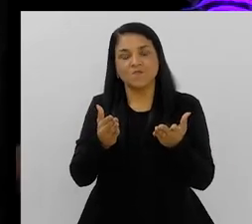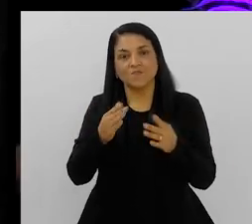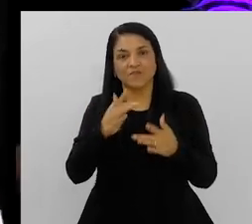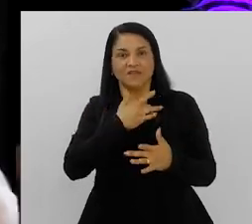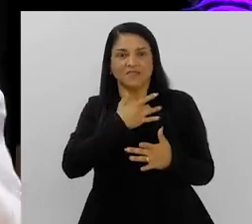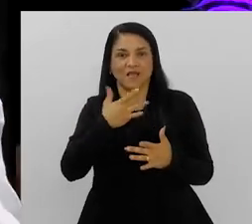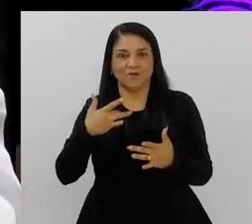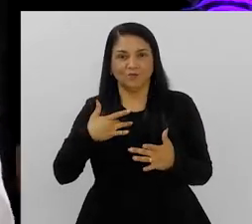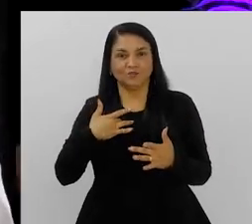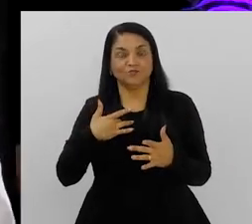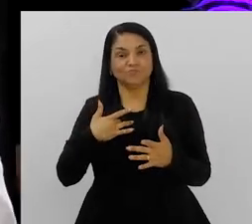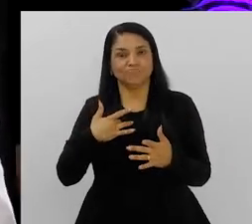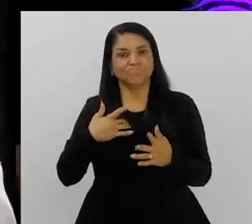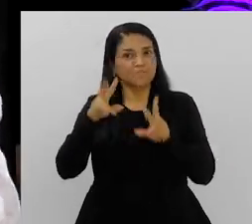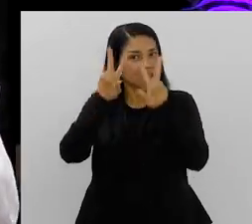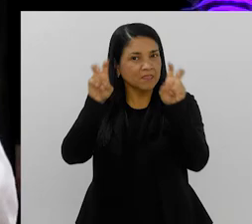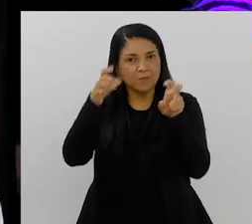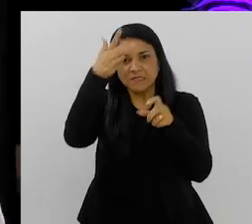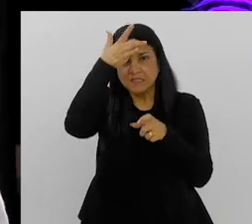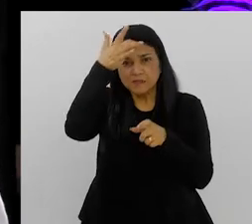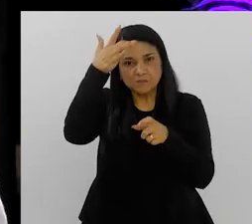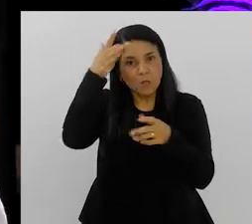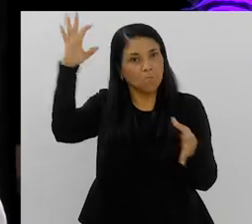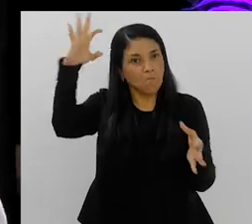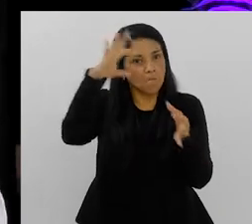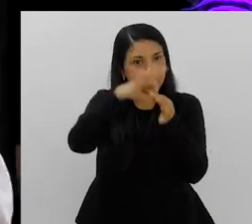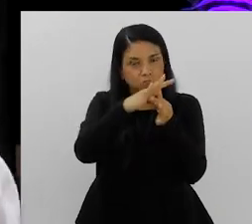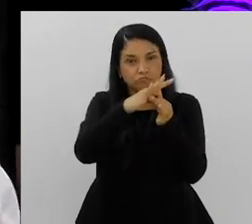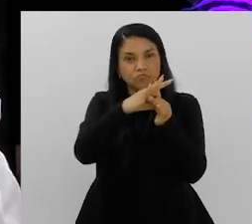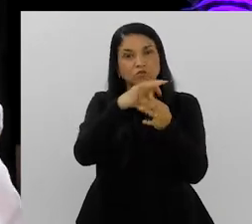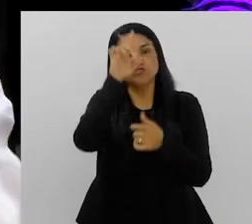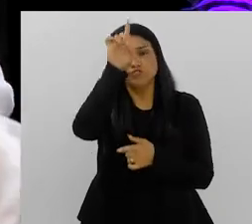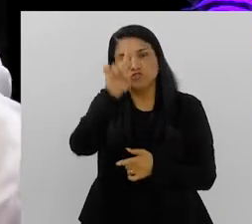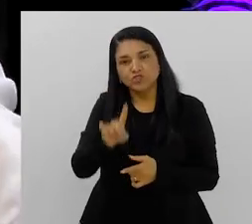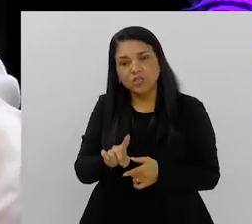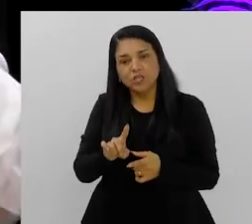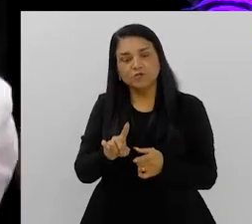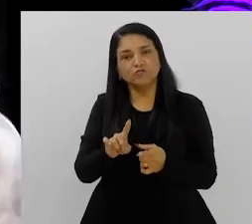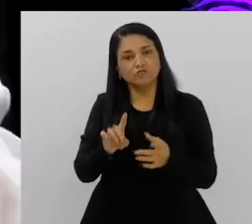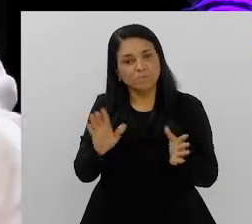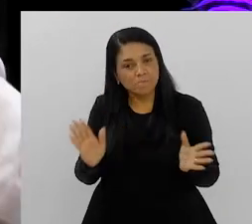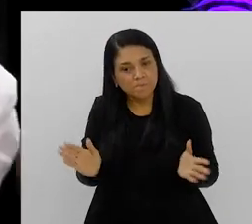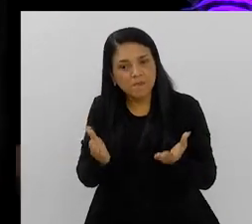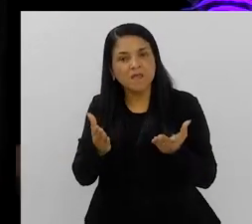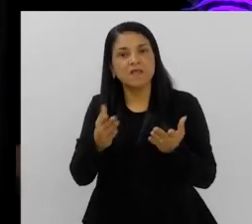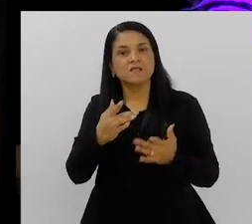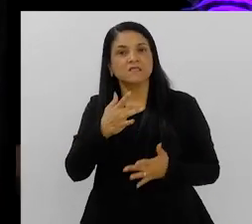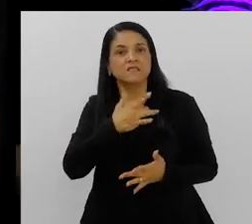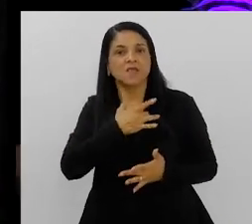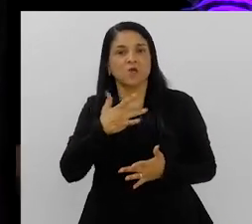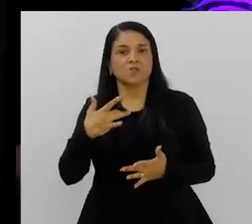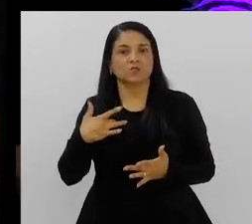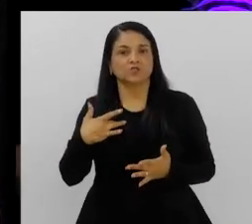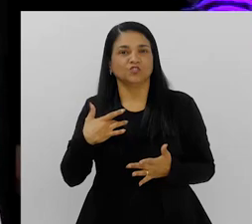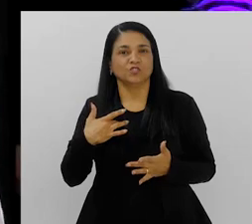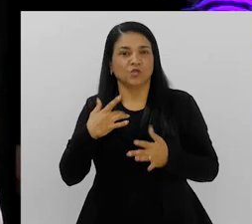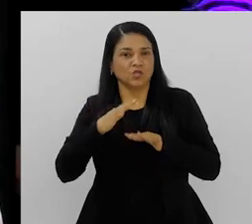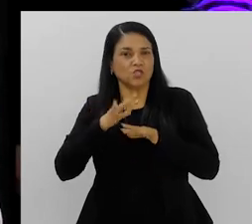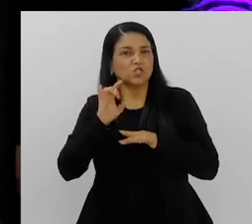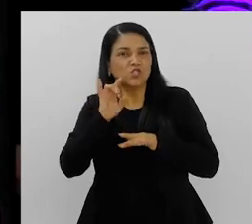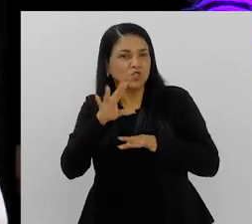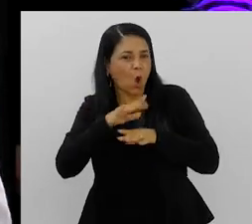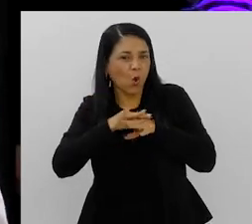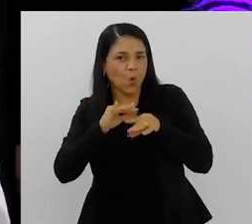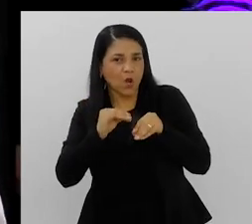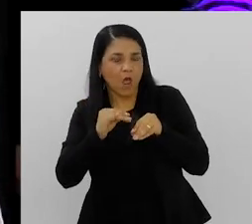da saúde. E falar de saúde mental é falar sobre isso também. Falar sobre o direito a promover a saúde e não só